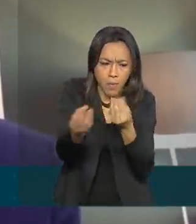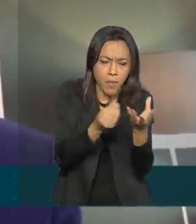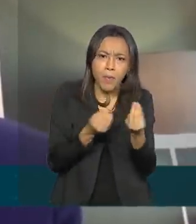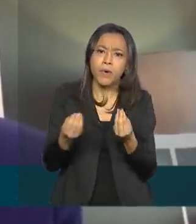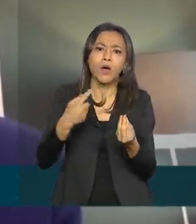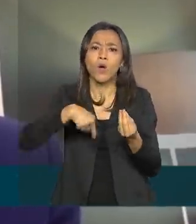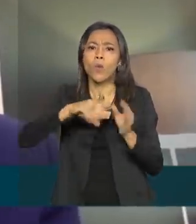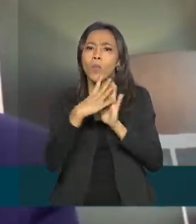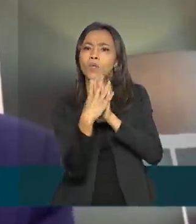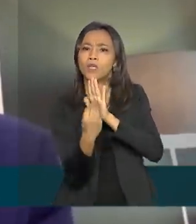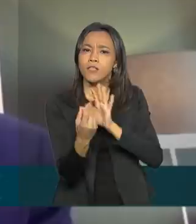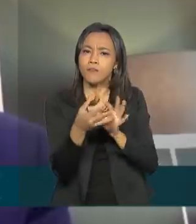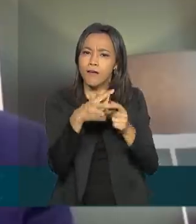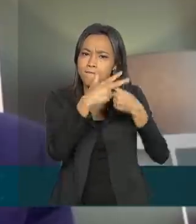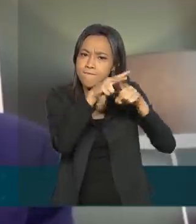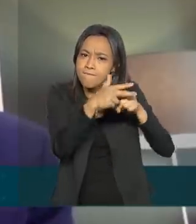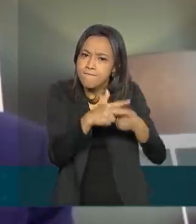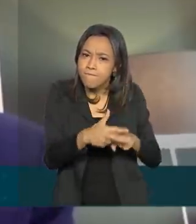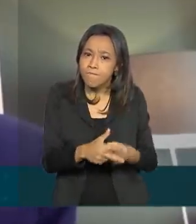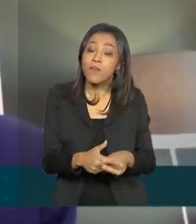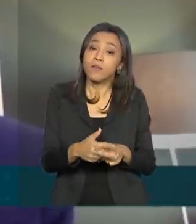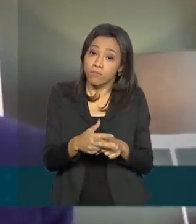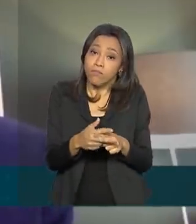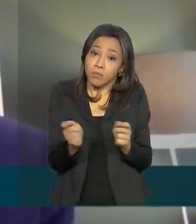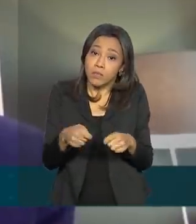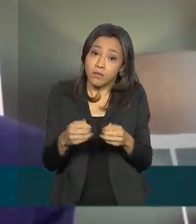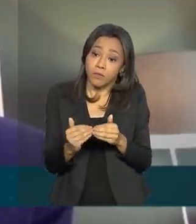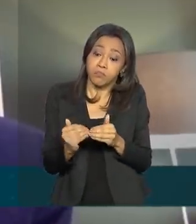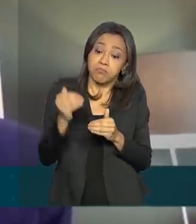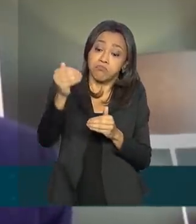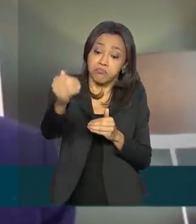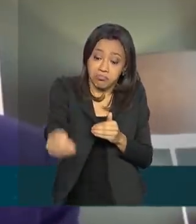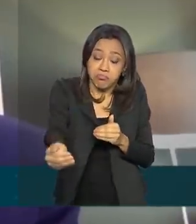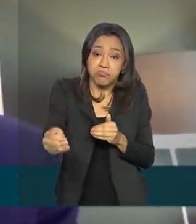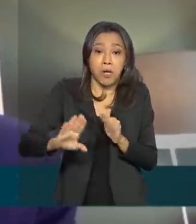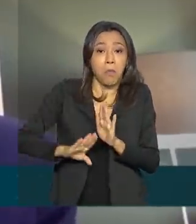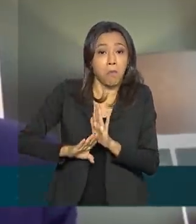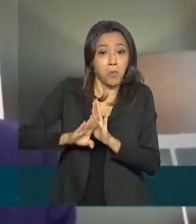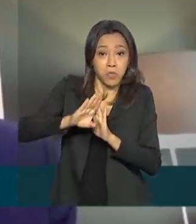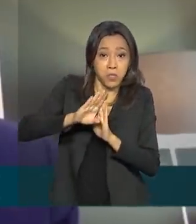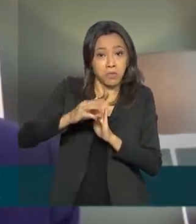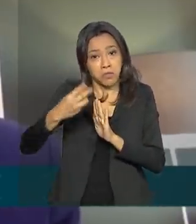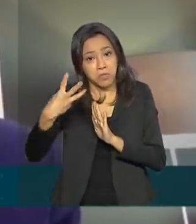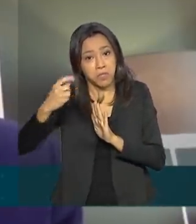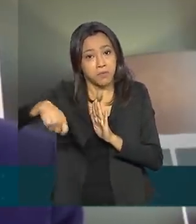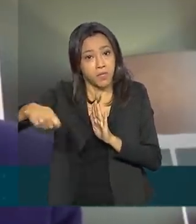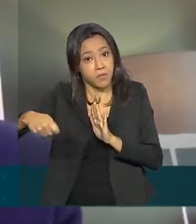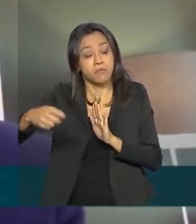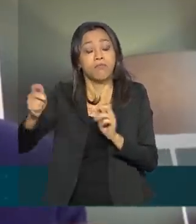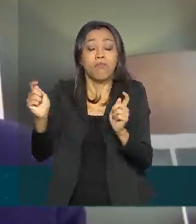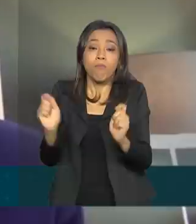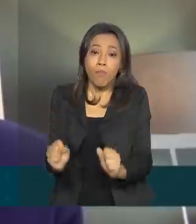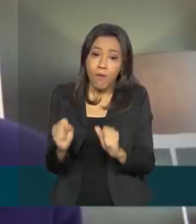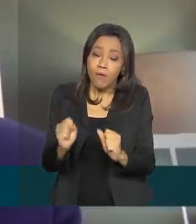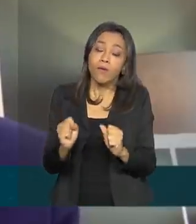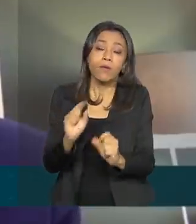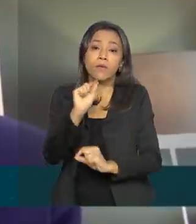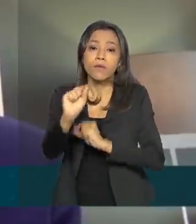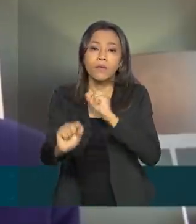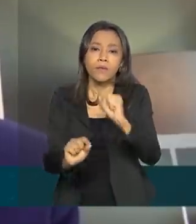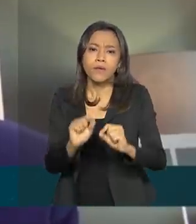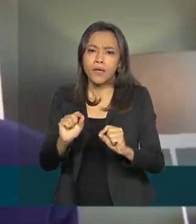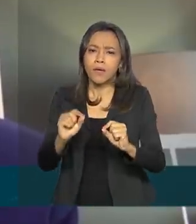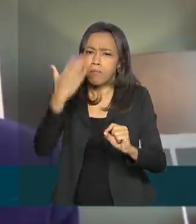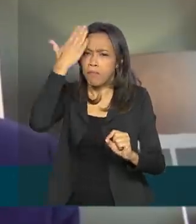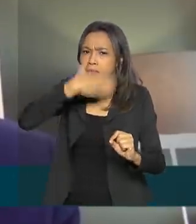é possível que a nova projeção que fizermos nos próximos, daqui a três meses, reflitam já, em parte, a